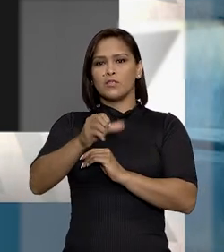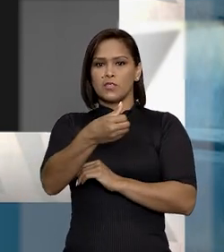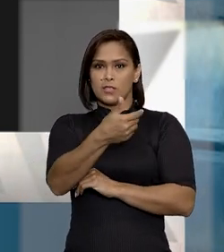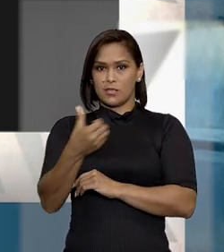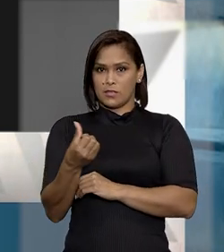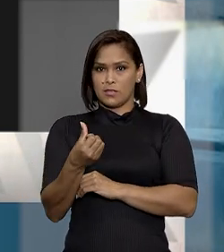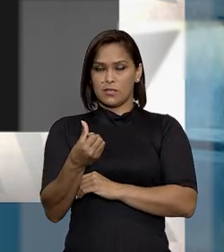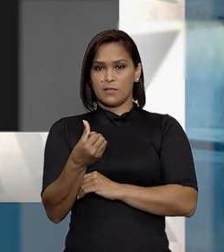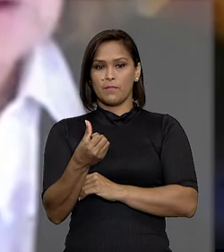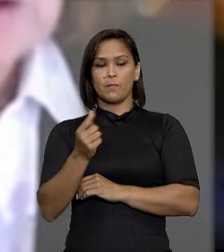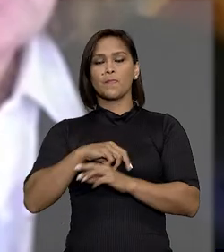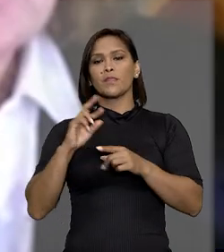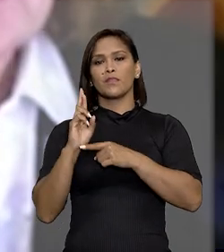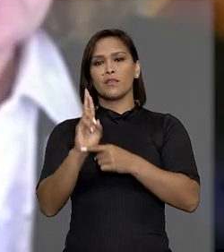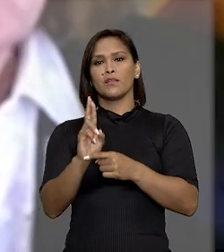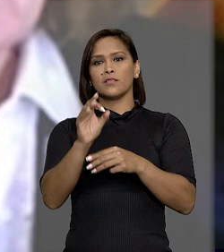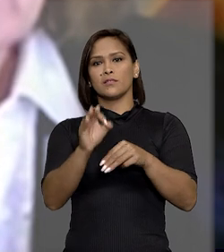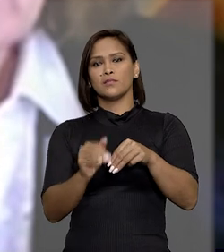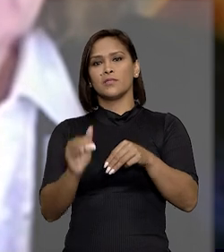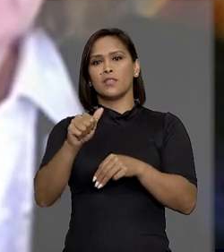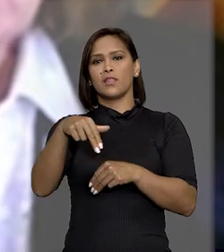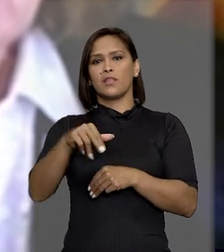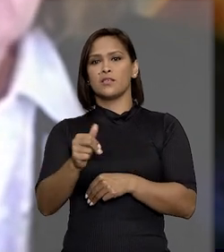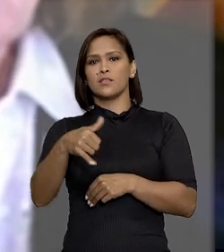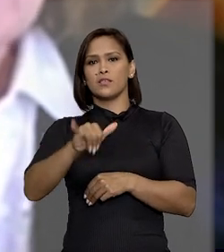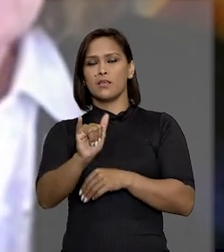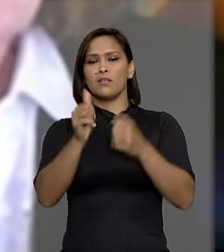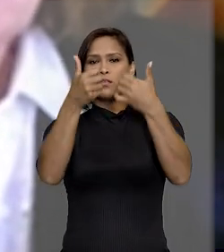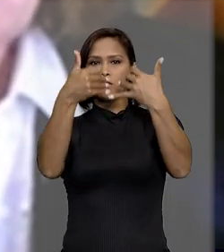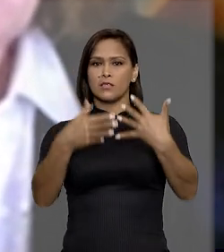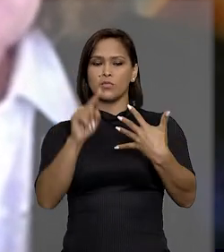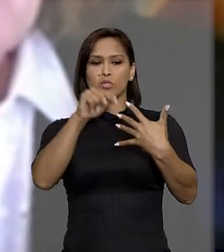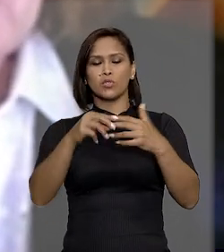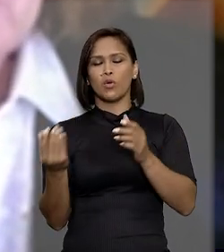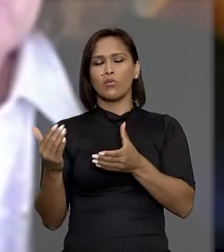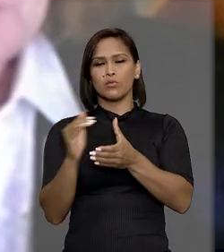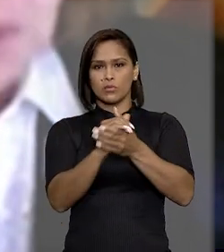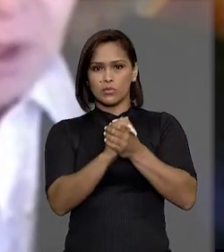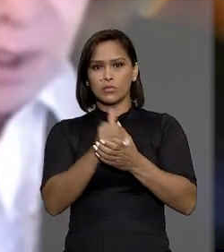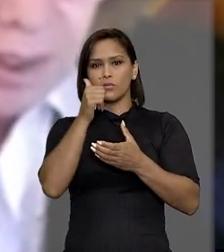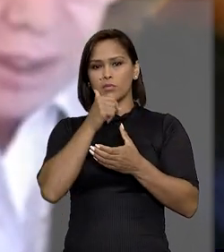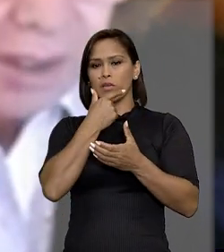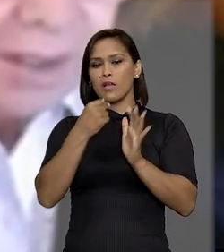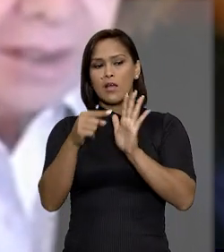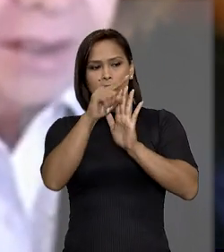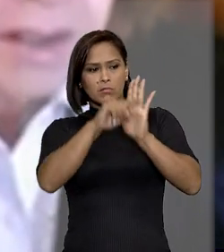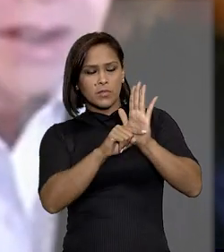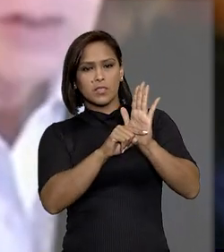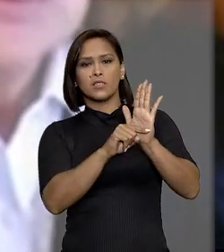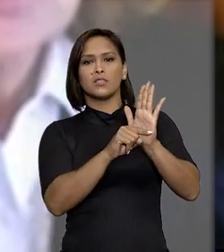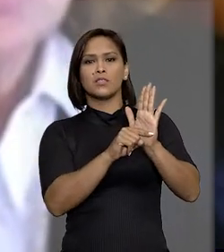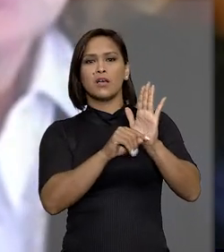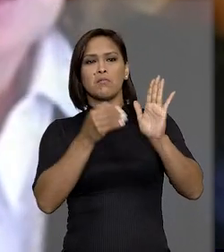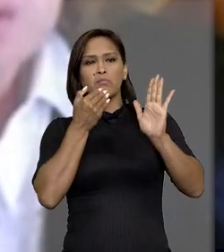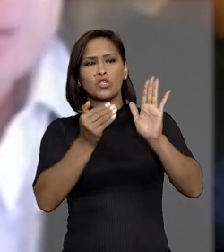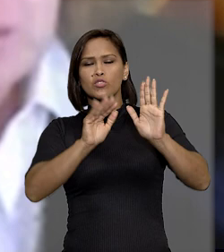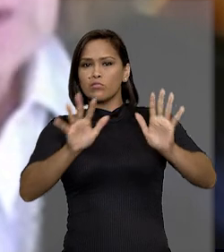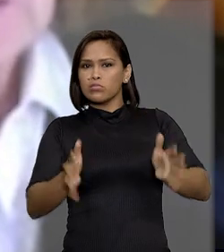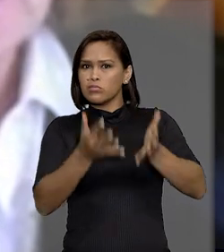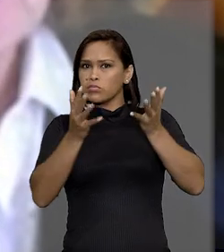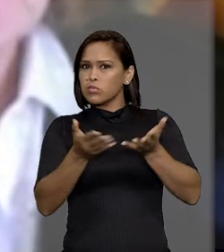1916. A relatora-ministra Nancy Andrigui explicou que os cônjuges devem apresentar um pedido